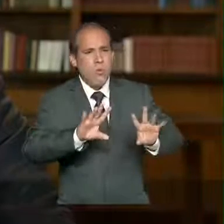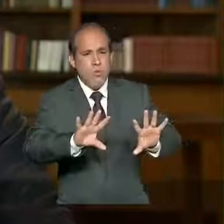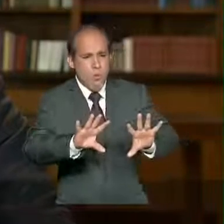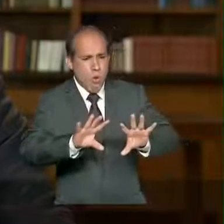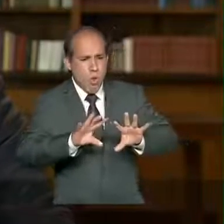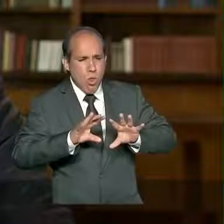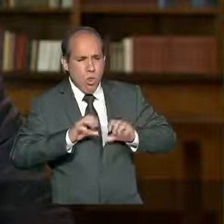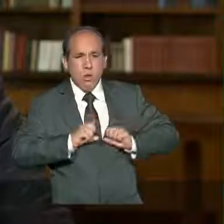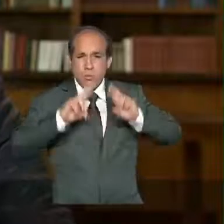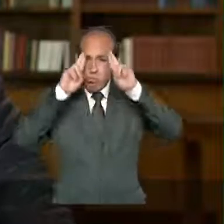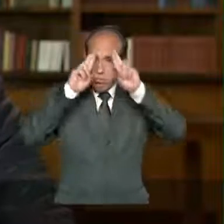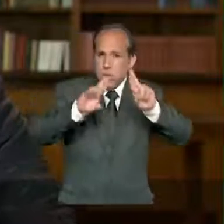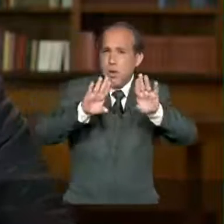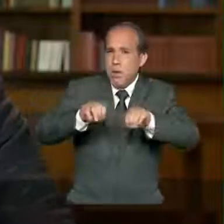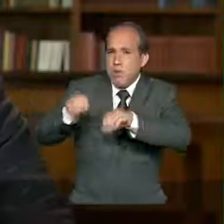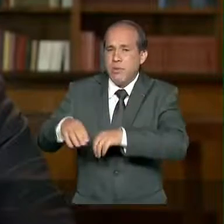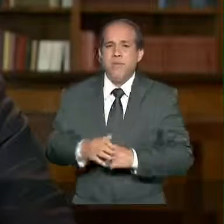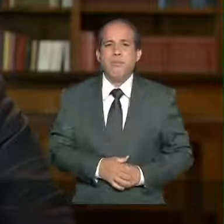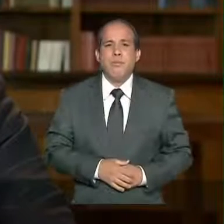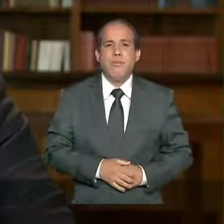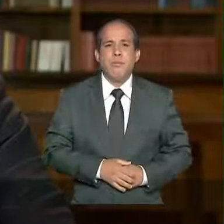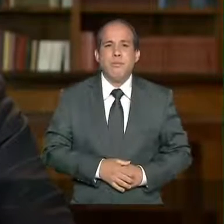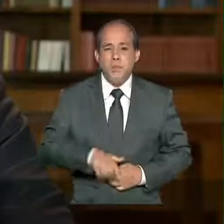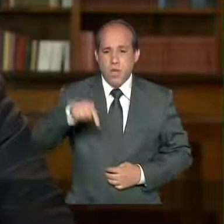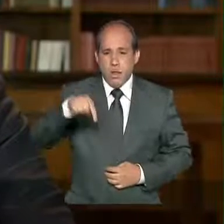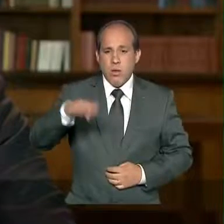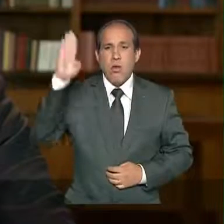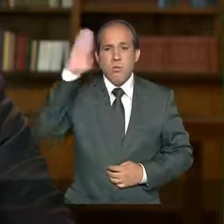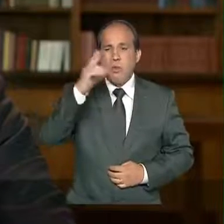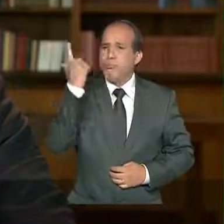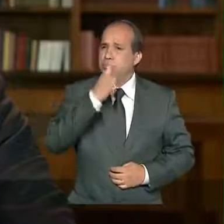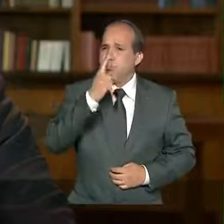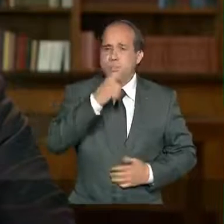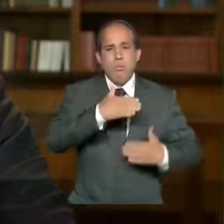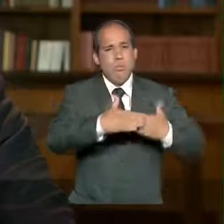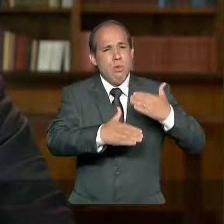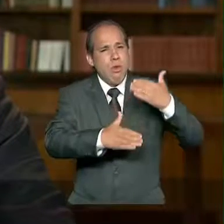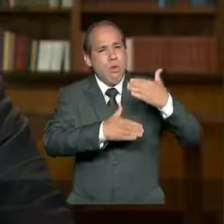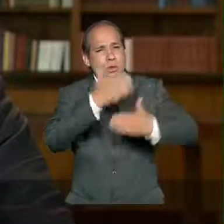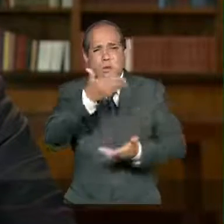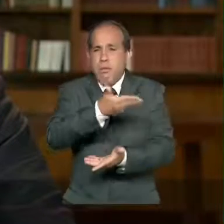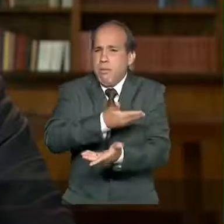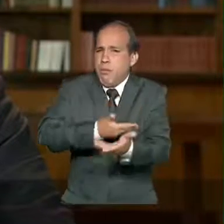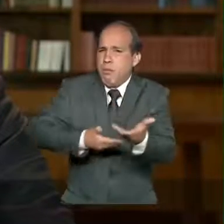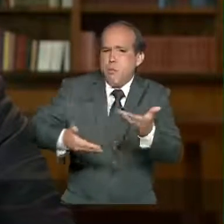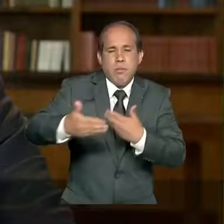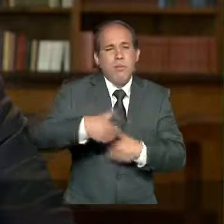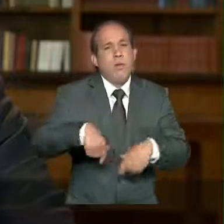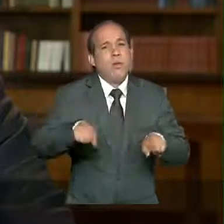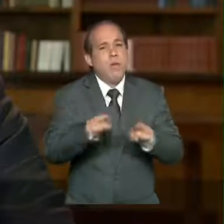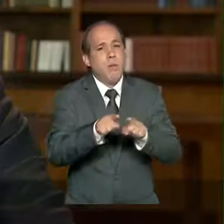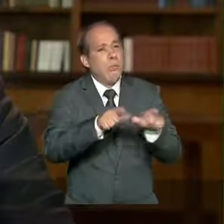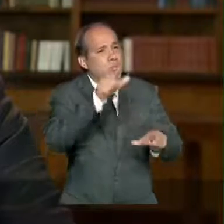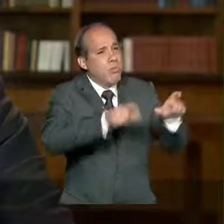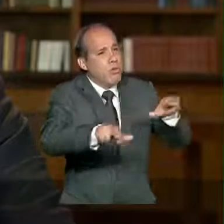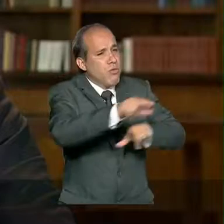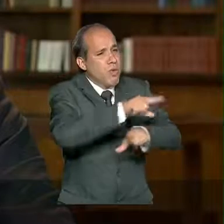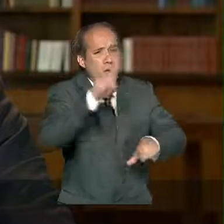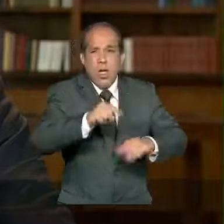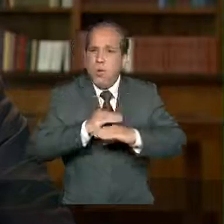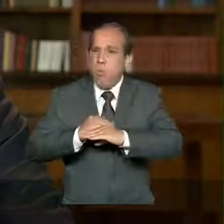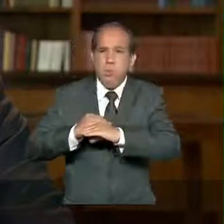eram assimilados e respeitados O Brasil desenvolveu o senso de tolerância Os diferentes